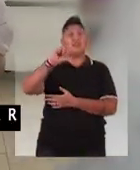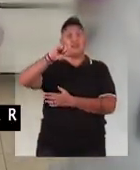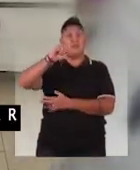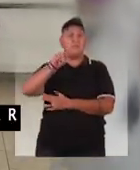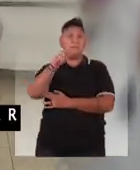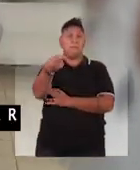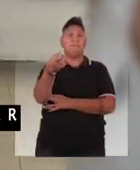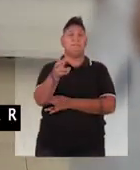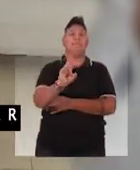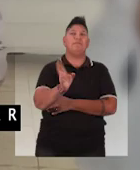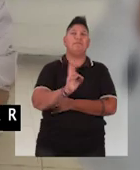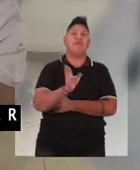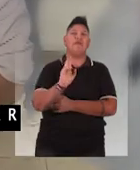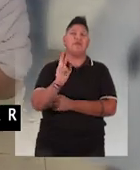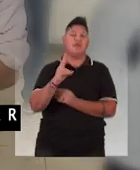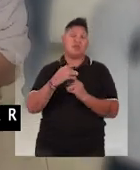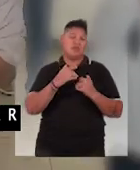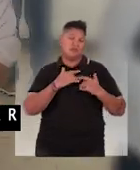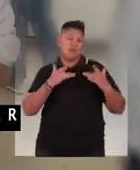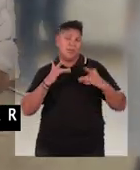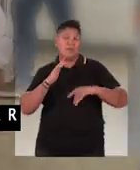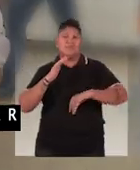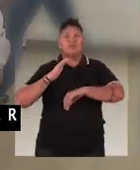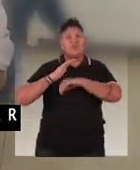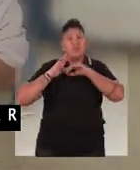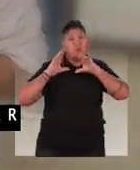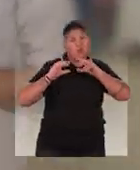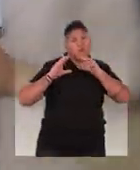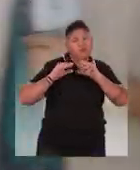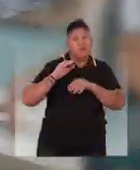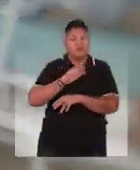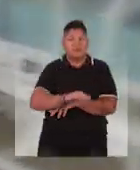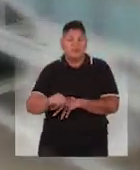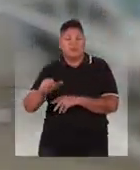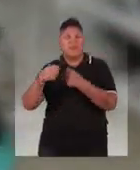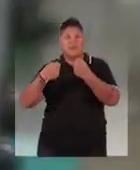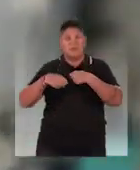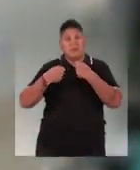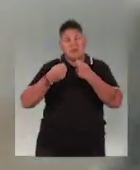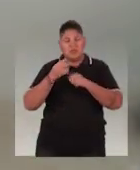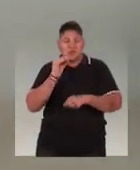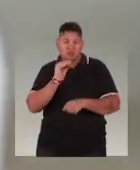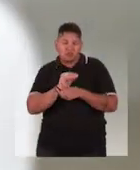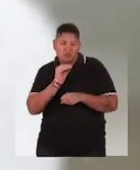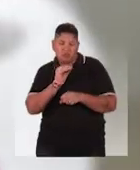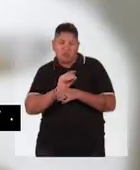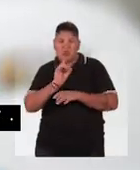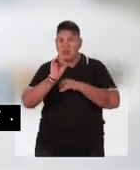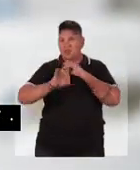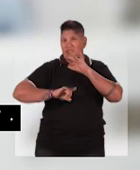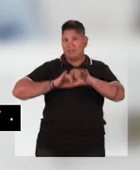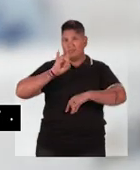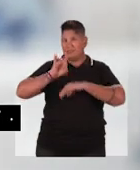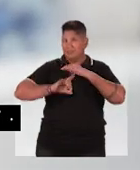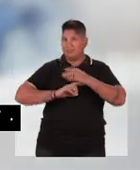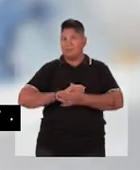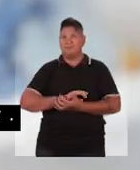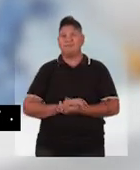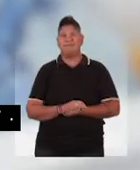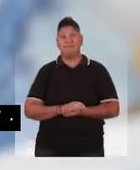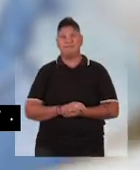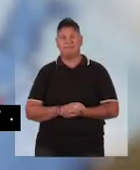investidos 509 mil reais para dar mais conforto a essas crianças que precisam de cuidados